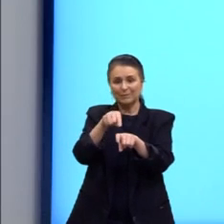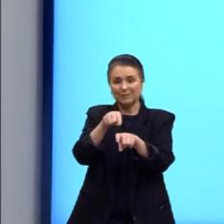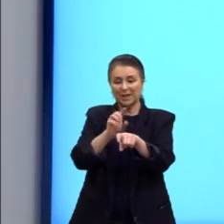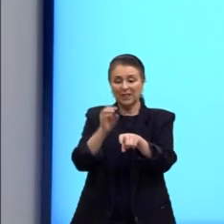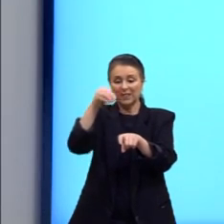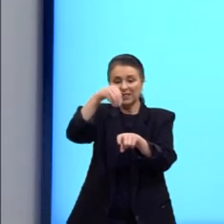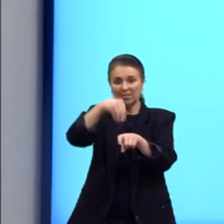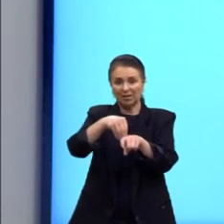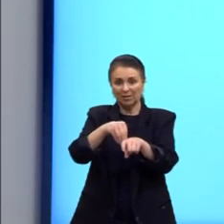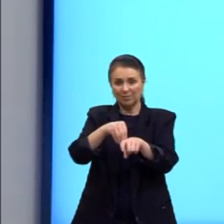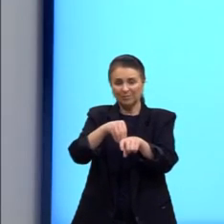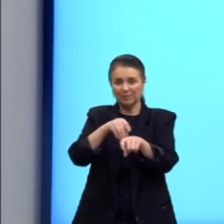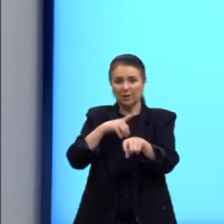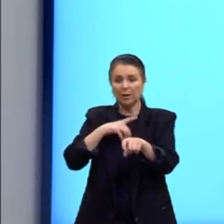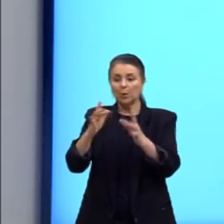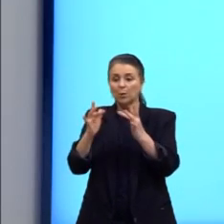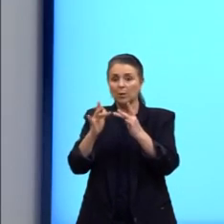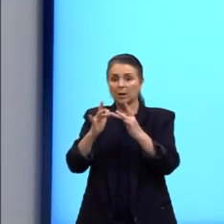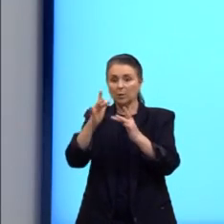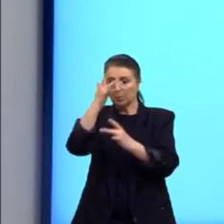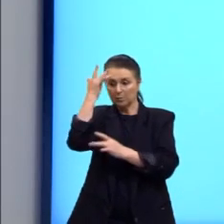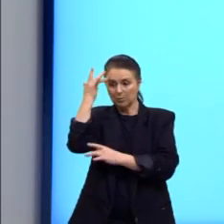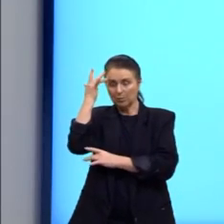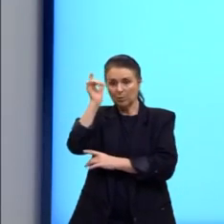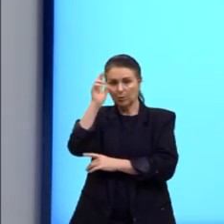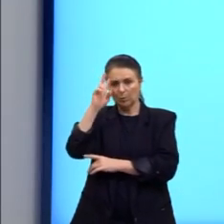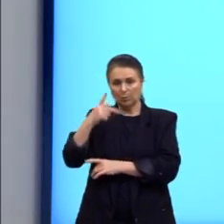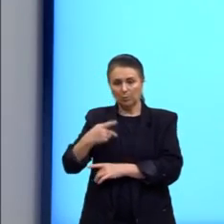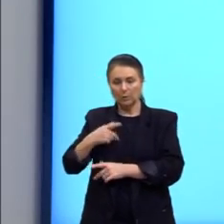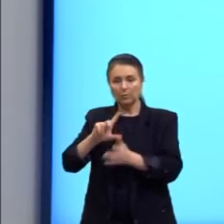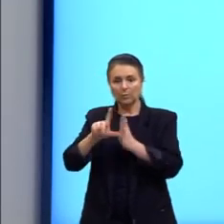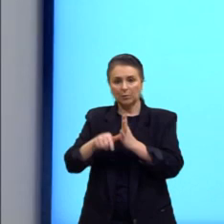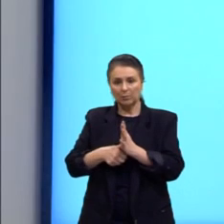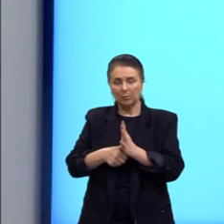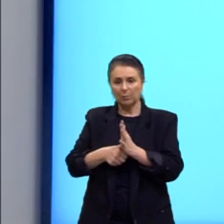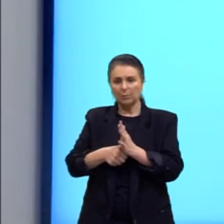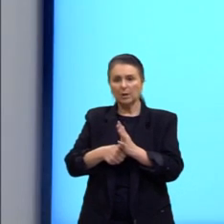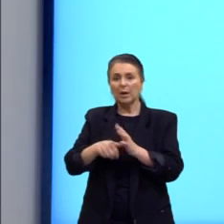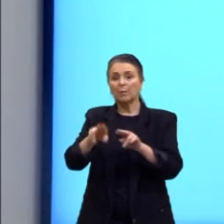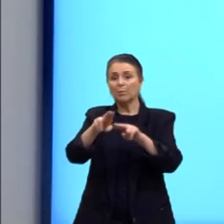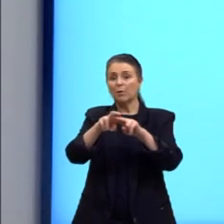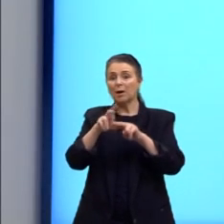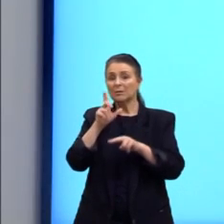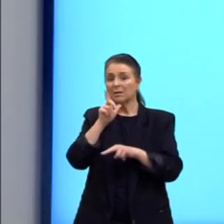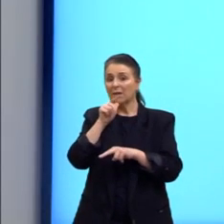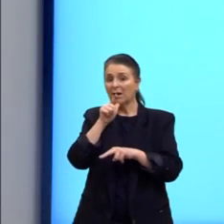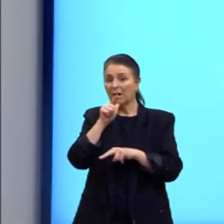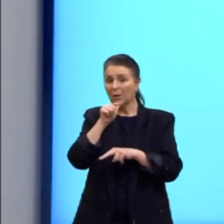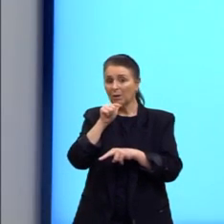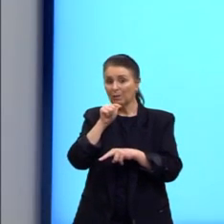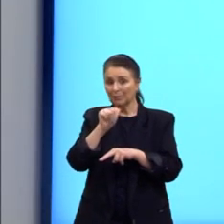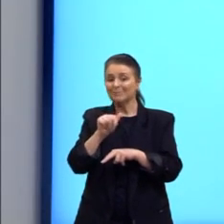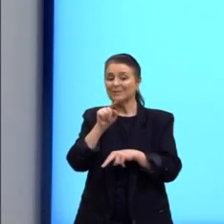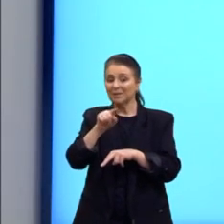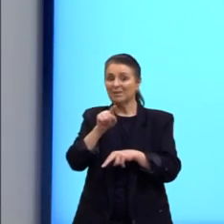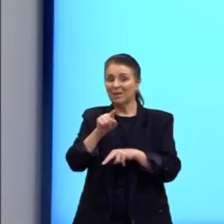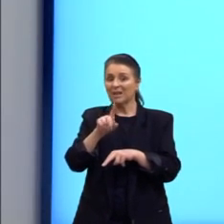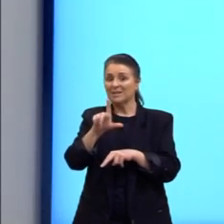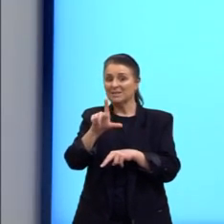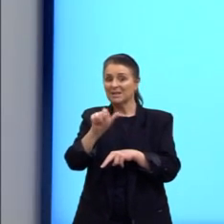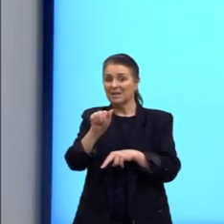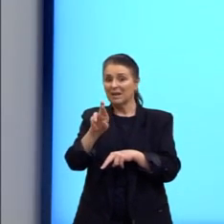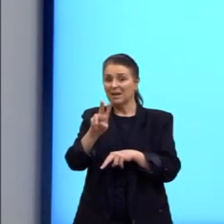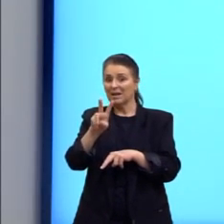E seu contato com o ser humano normalmente acontece, né? Por meio da água contaminada com essas larvas.